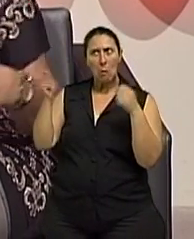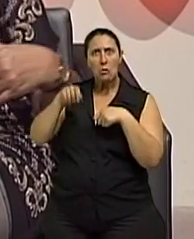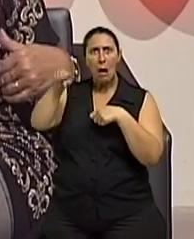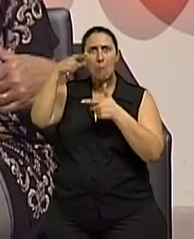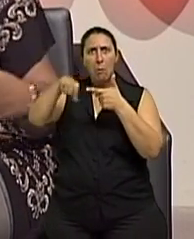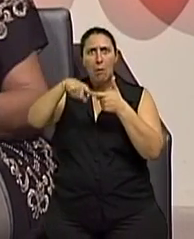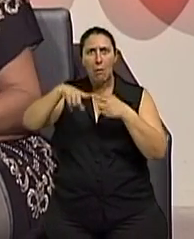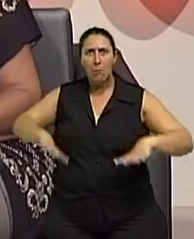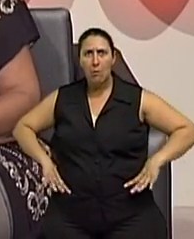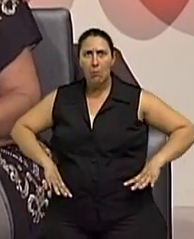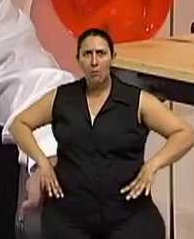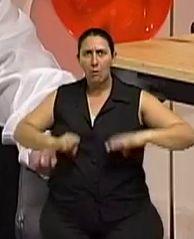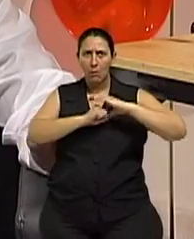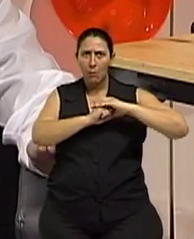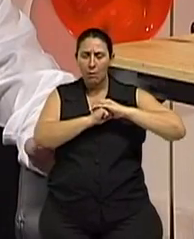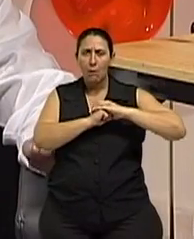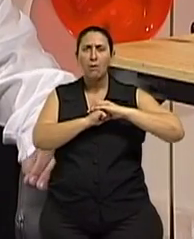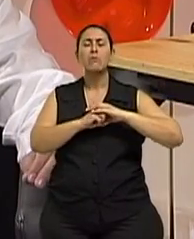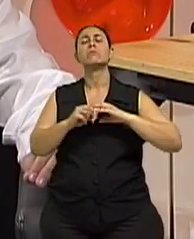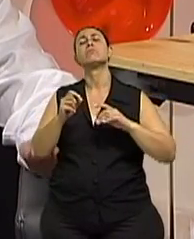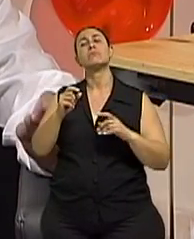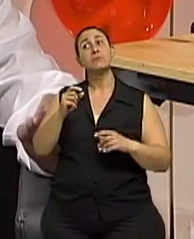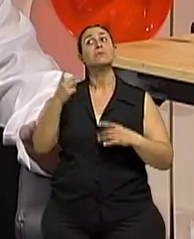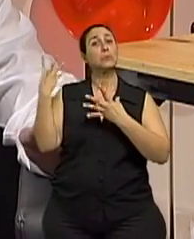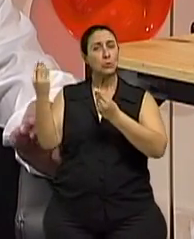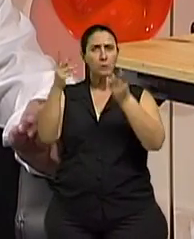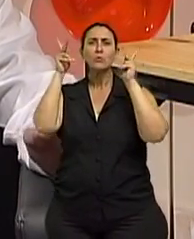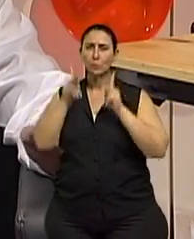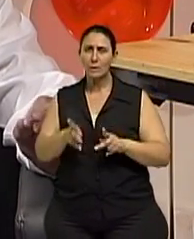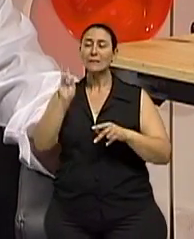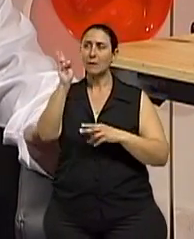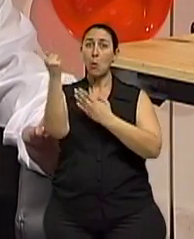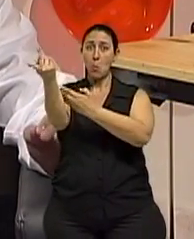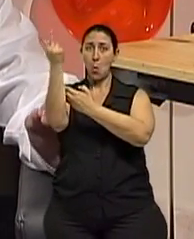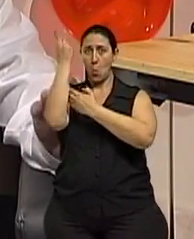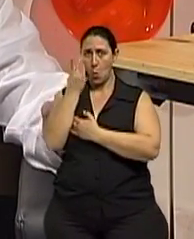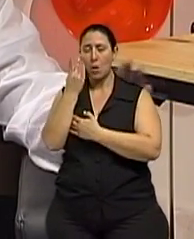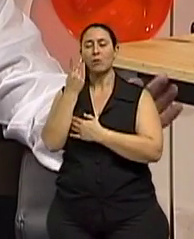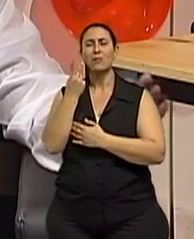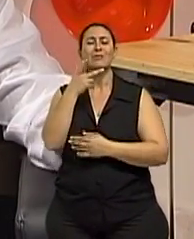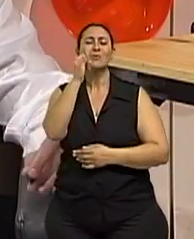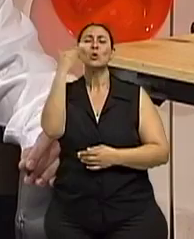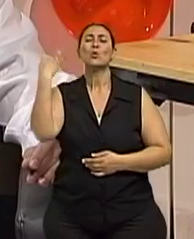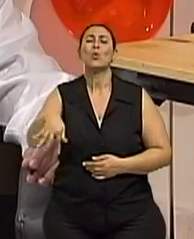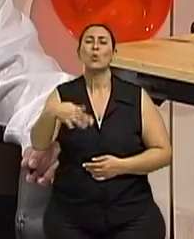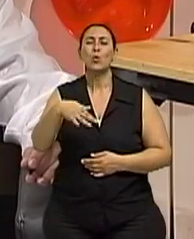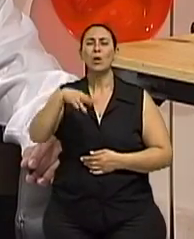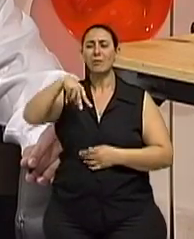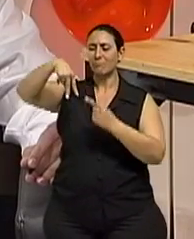faz parte? Faz parte. Muito frequentemente, as pessoas procuram o ortopedista, o médico, por dor no joelho.